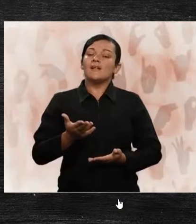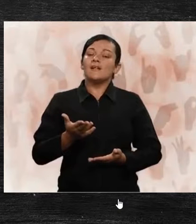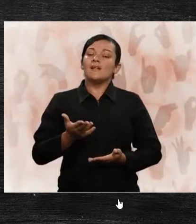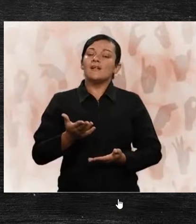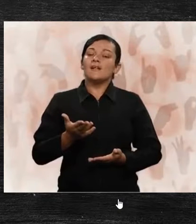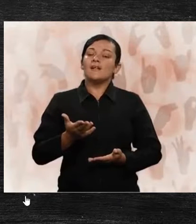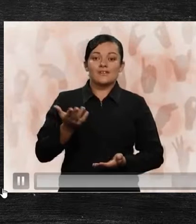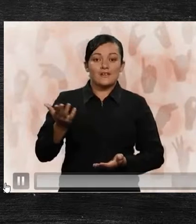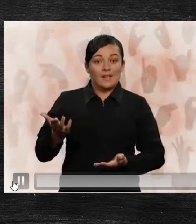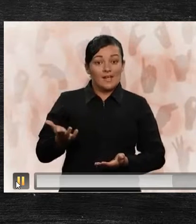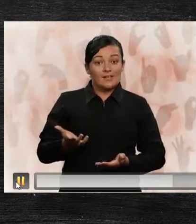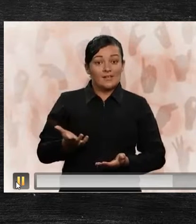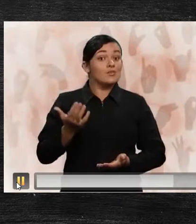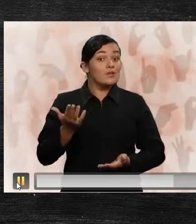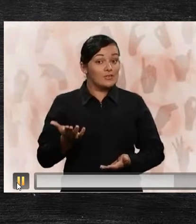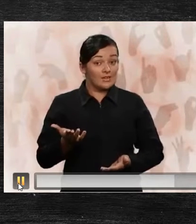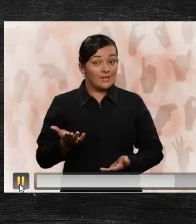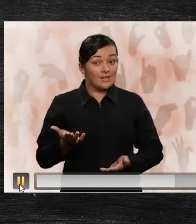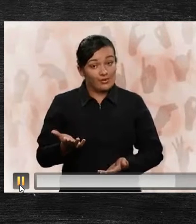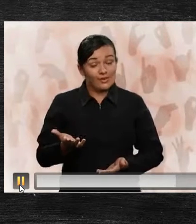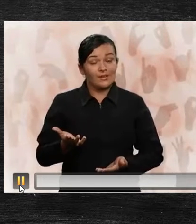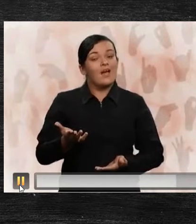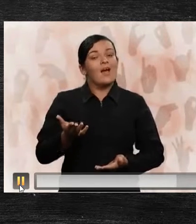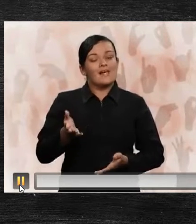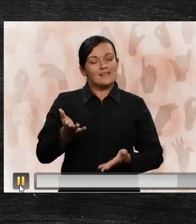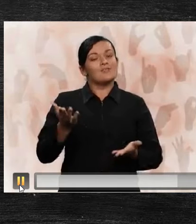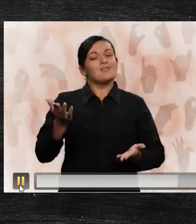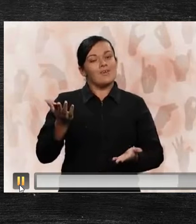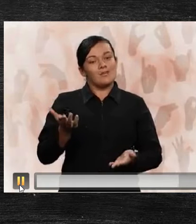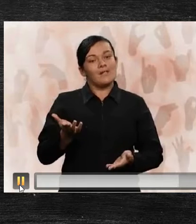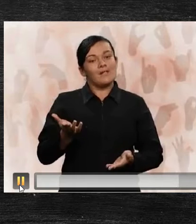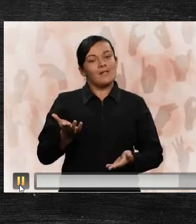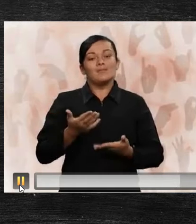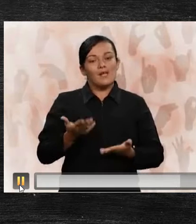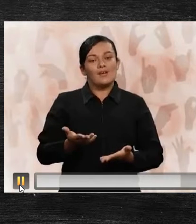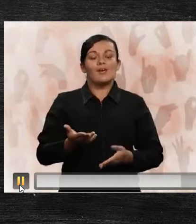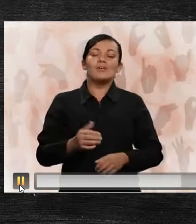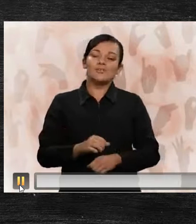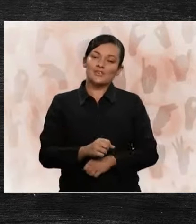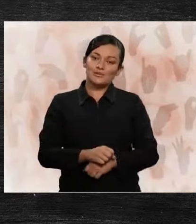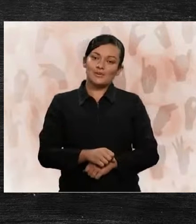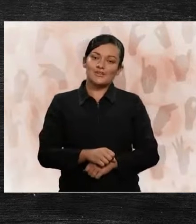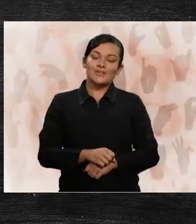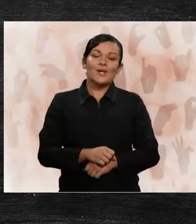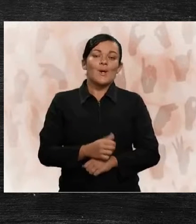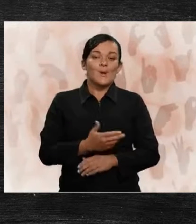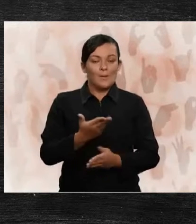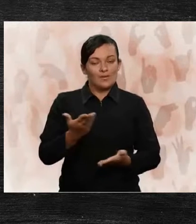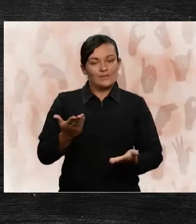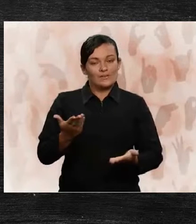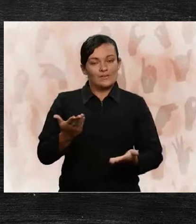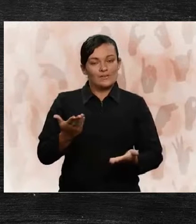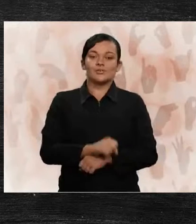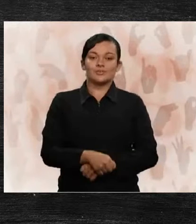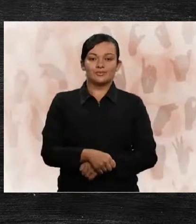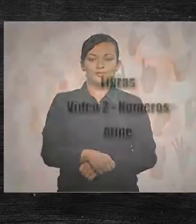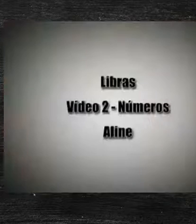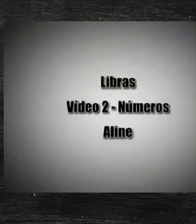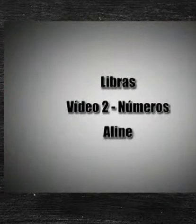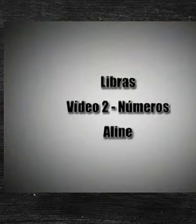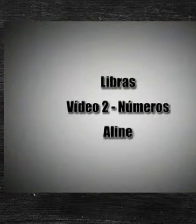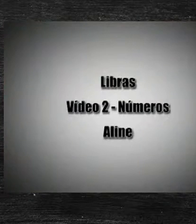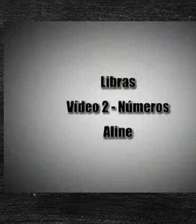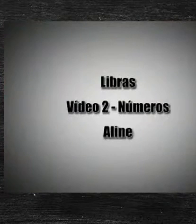aniversário, números, endereços, números de telefone. Assim, você vai aprender melhor os números. Bons estudos!